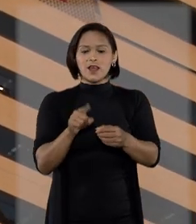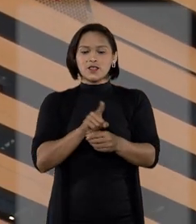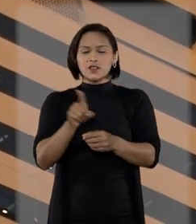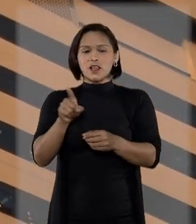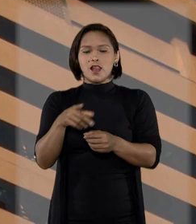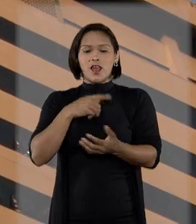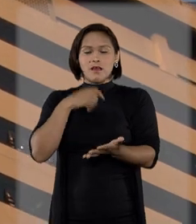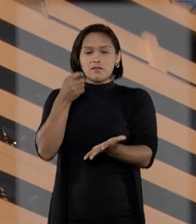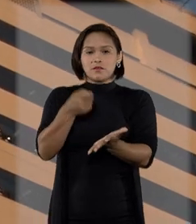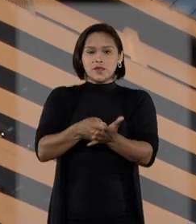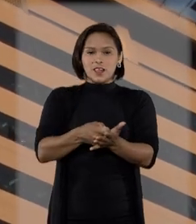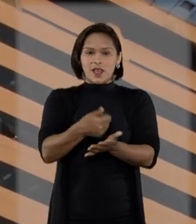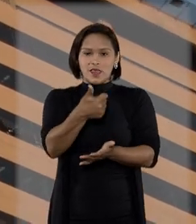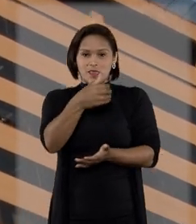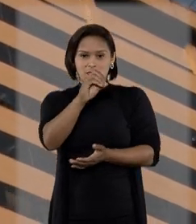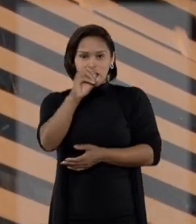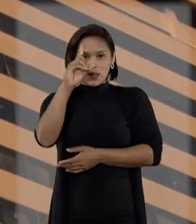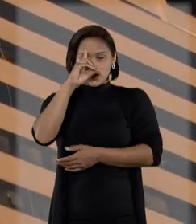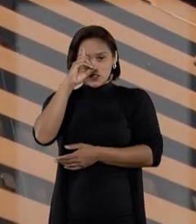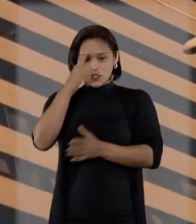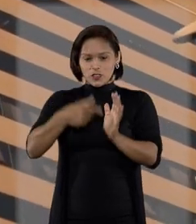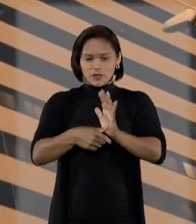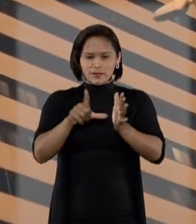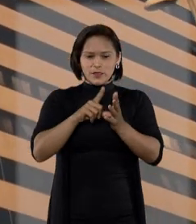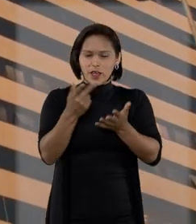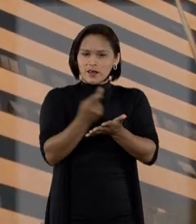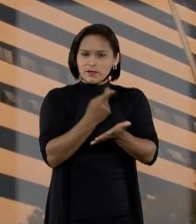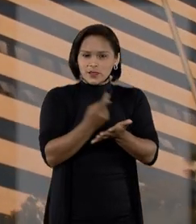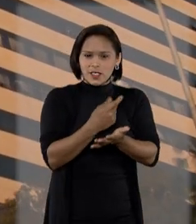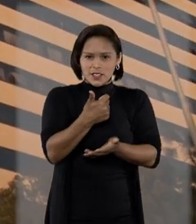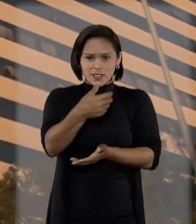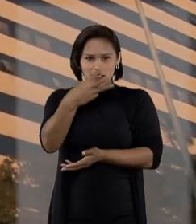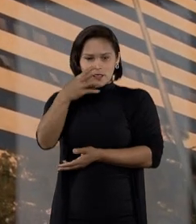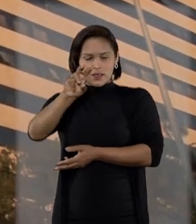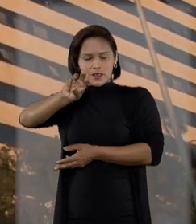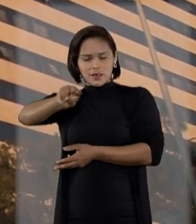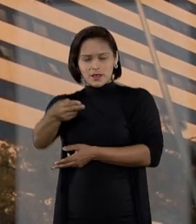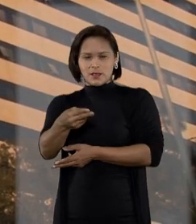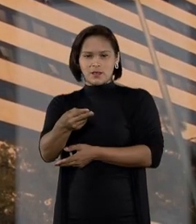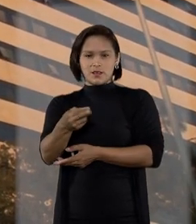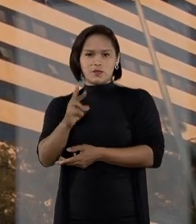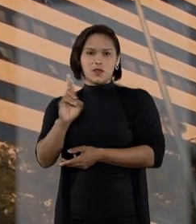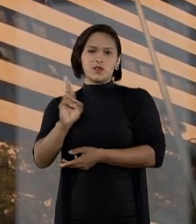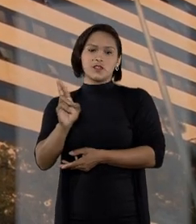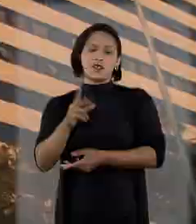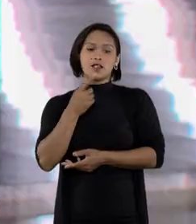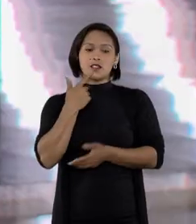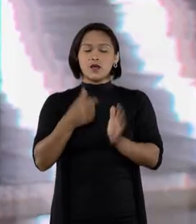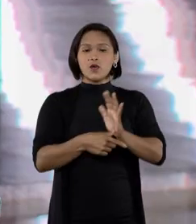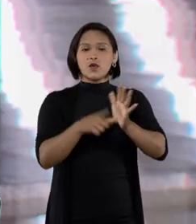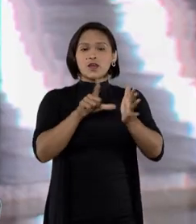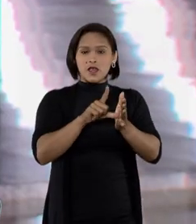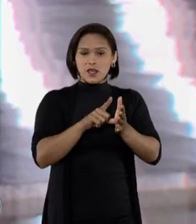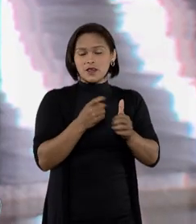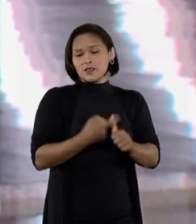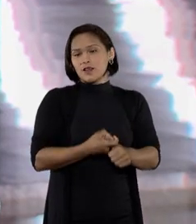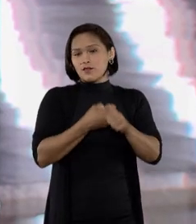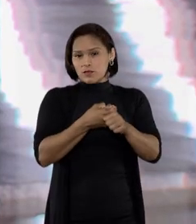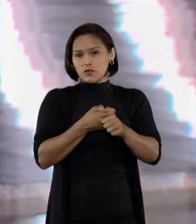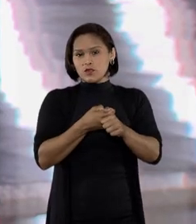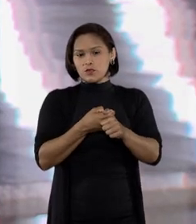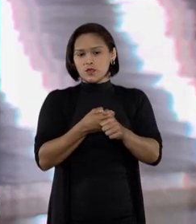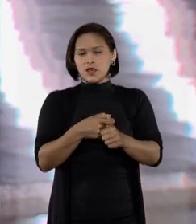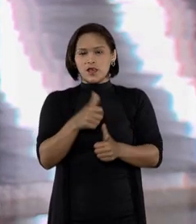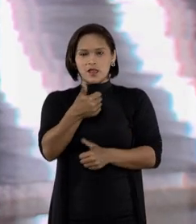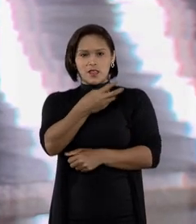mineiro de Betim o pagamento em 10 dias de precatórios no valor de 130 milhões de reais. Os precatórios estavam